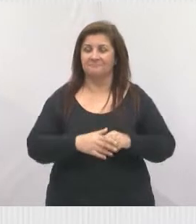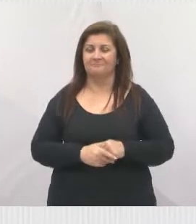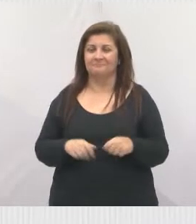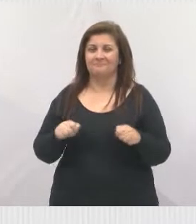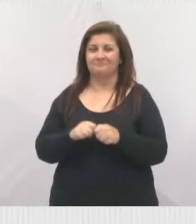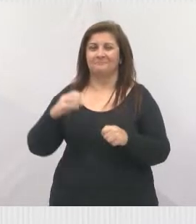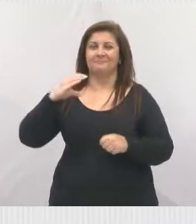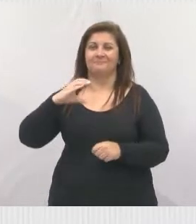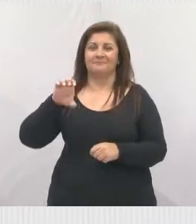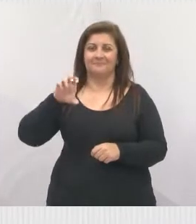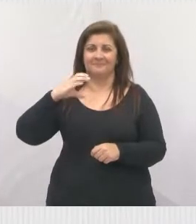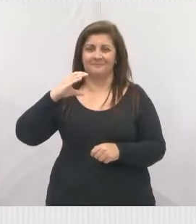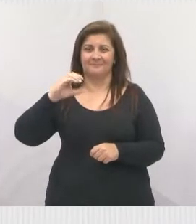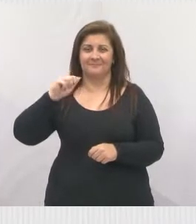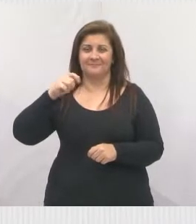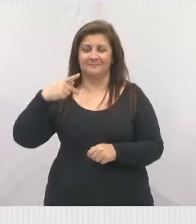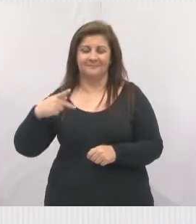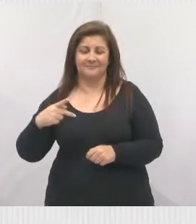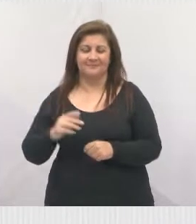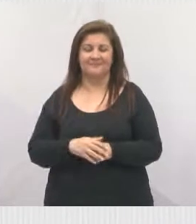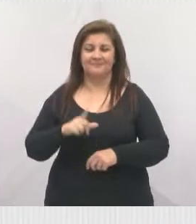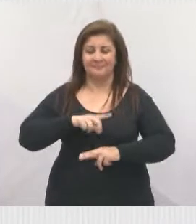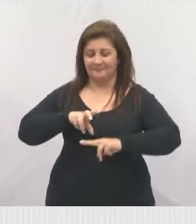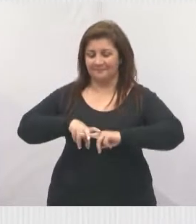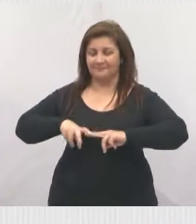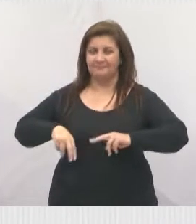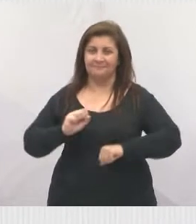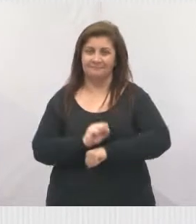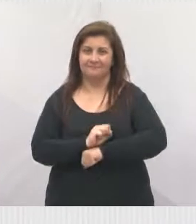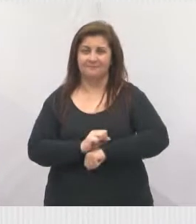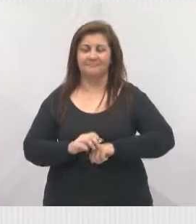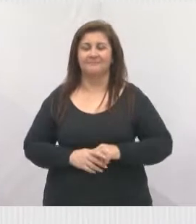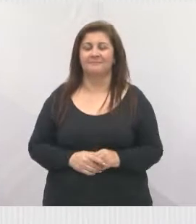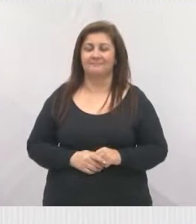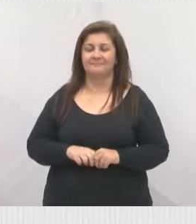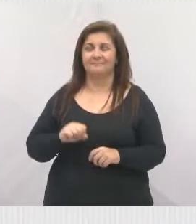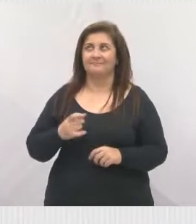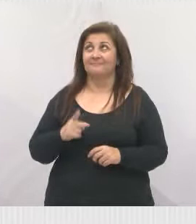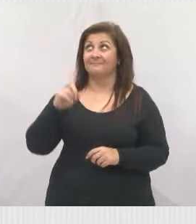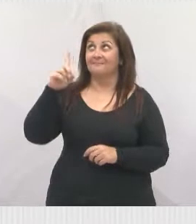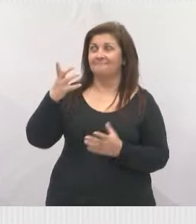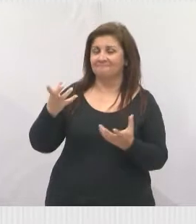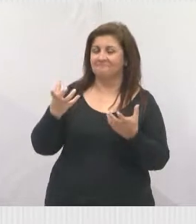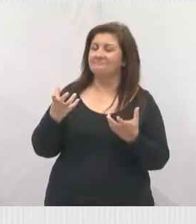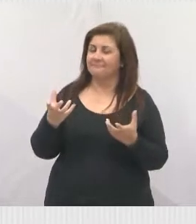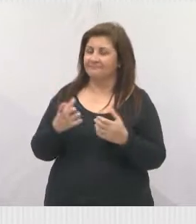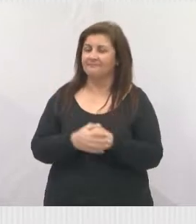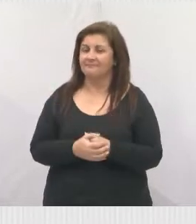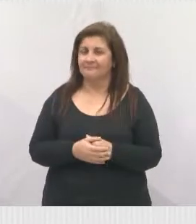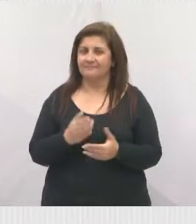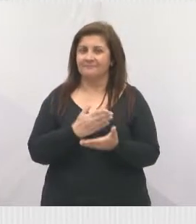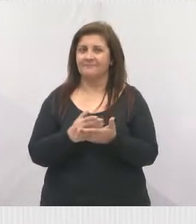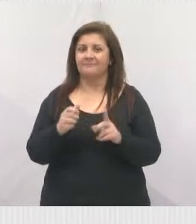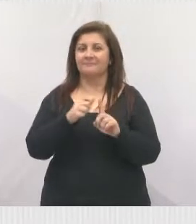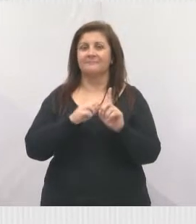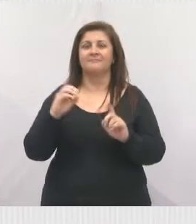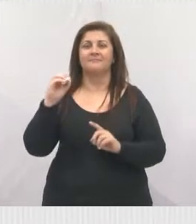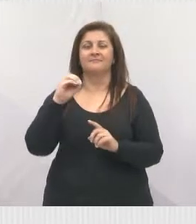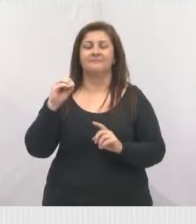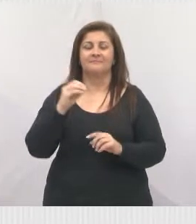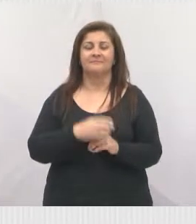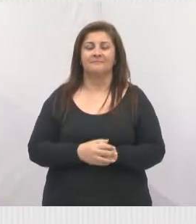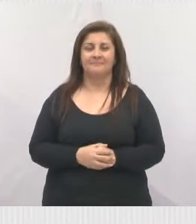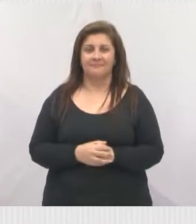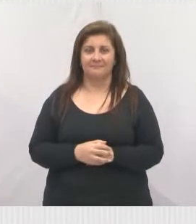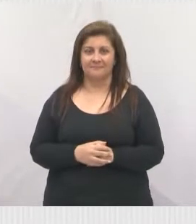CECAP, ali, o banco de reserva e, graças a Deus, se Deus quiser, nós sabemos que Ele quer, partir de outubro a Prefeitura já vai entrar